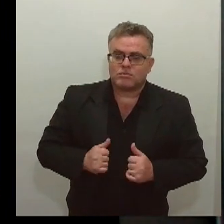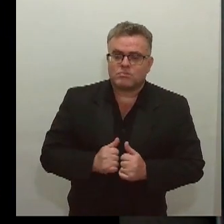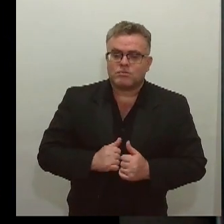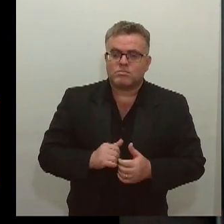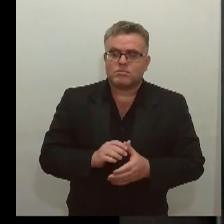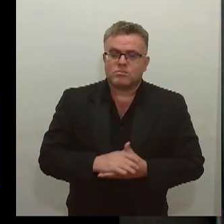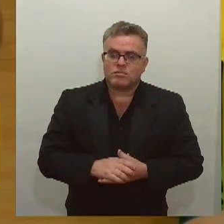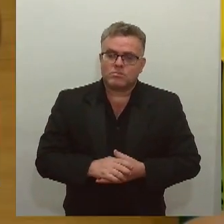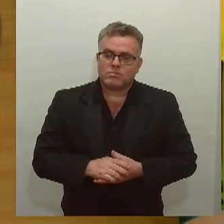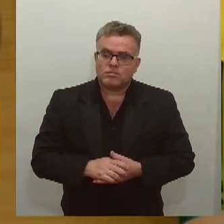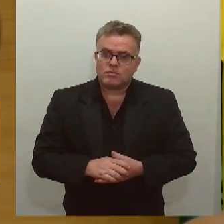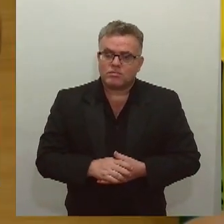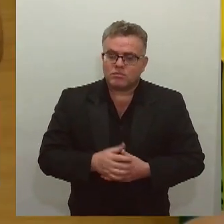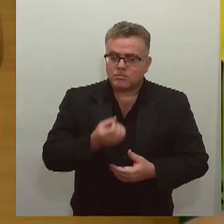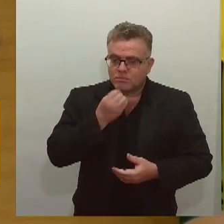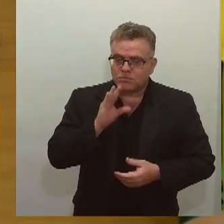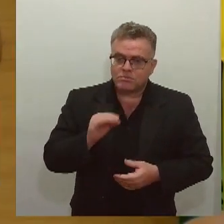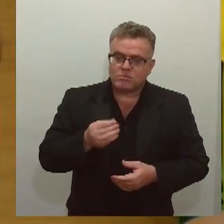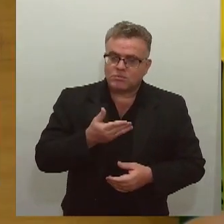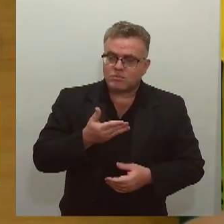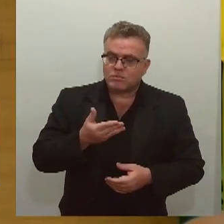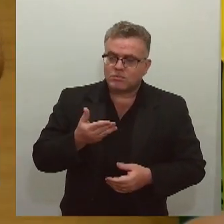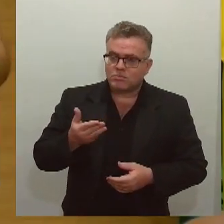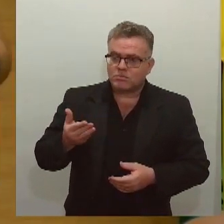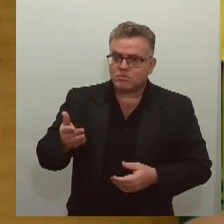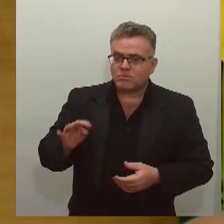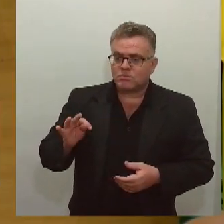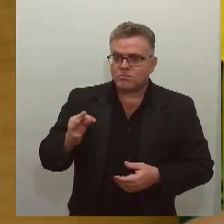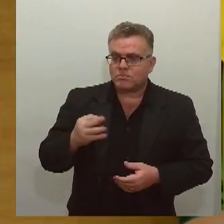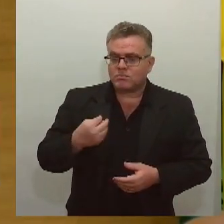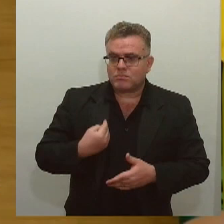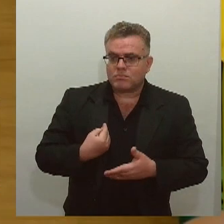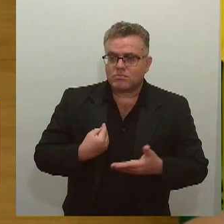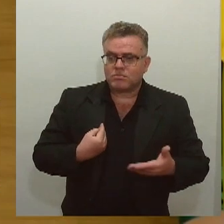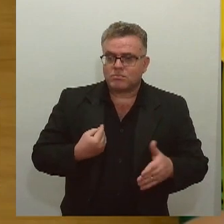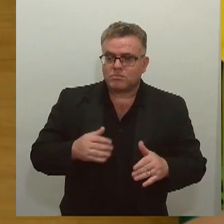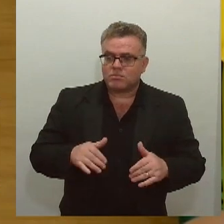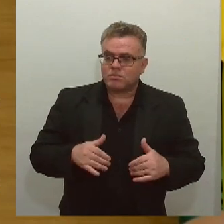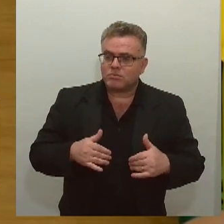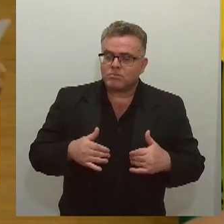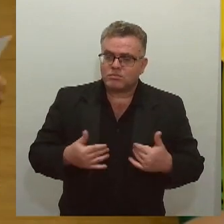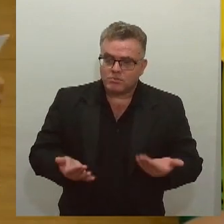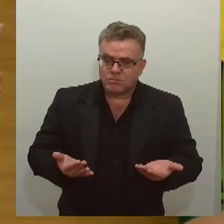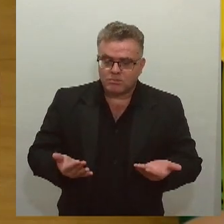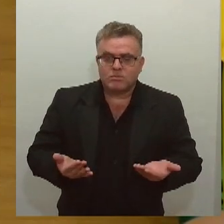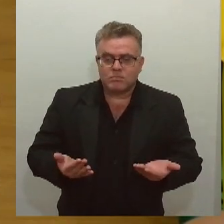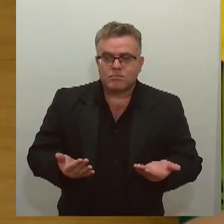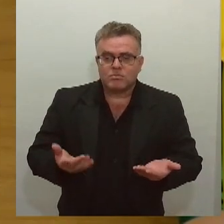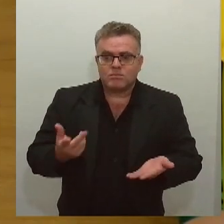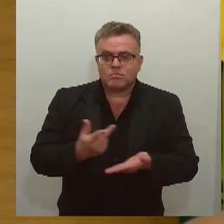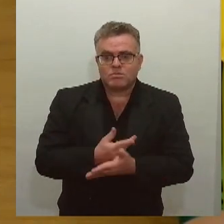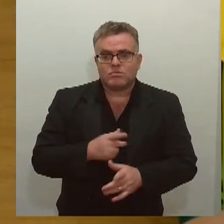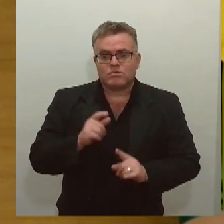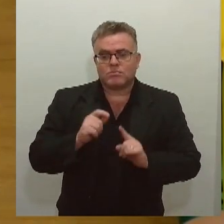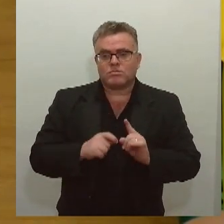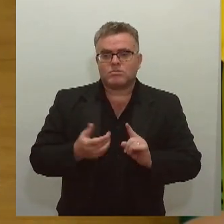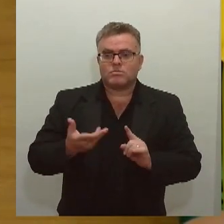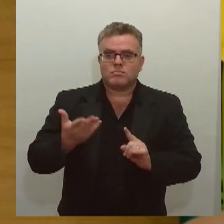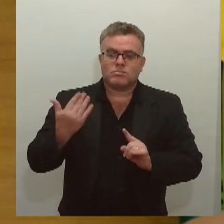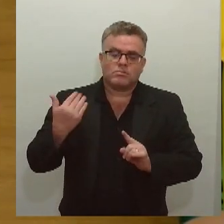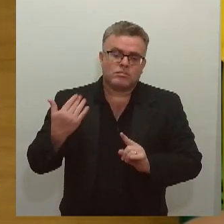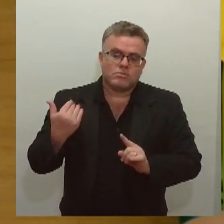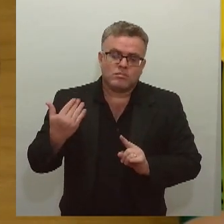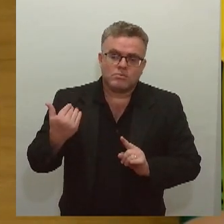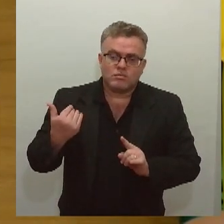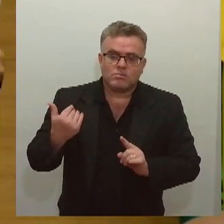Boa noite, Cival. Boa noite a todos. Olha, essa posse aconteceu mês passado lá em Brasília. E o Marcelo